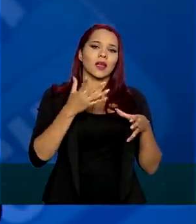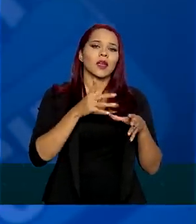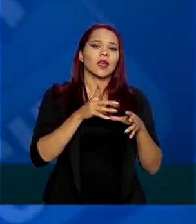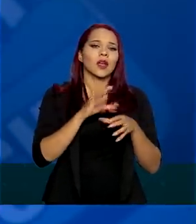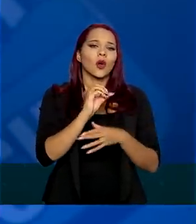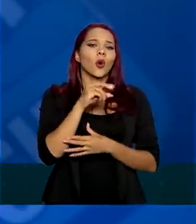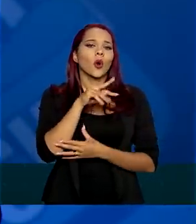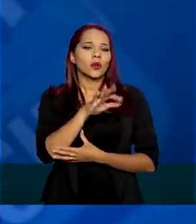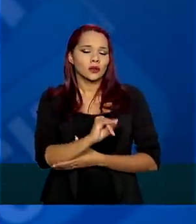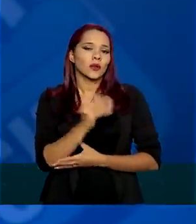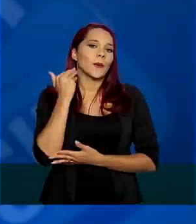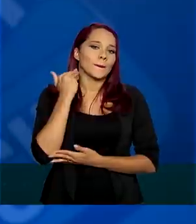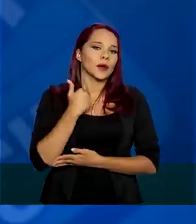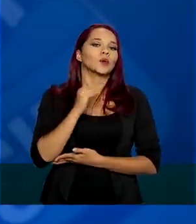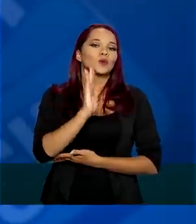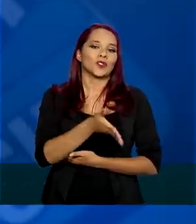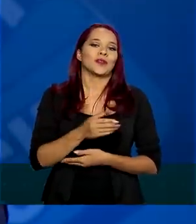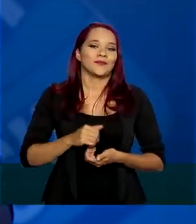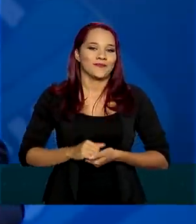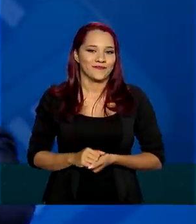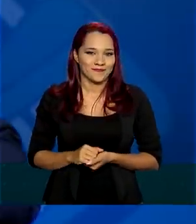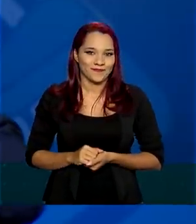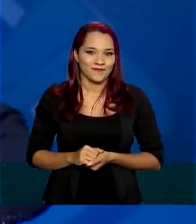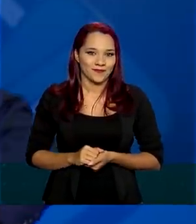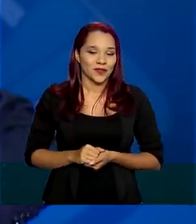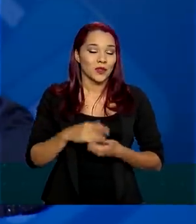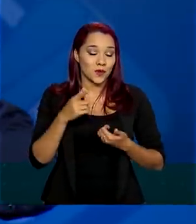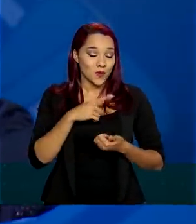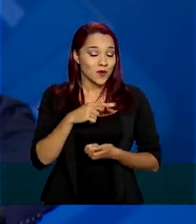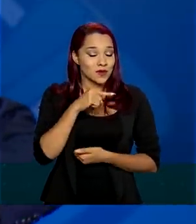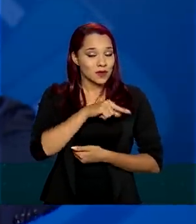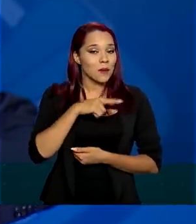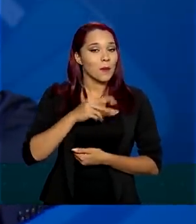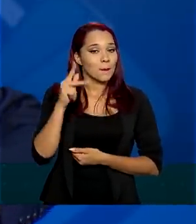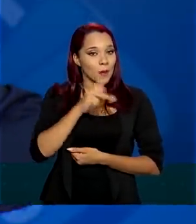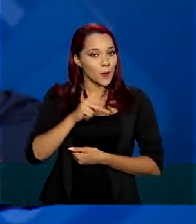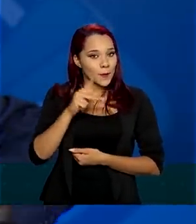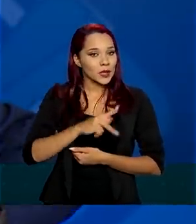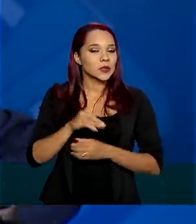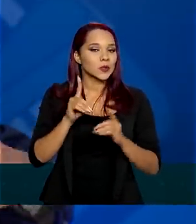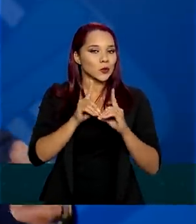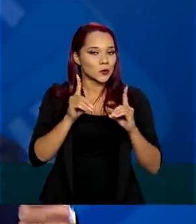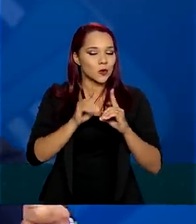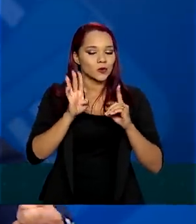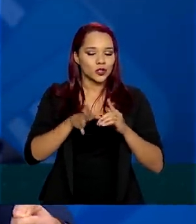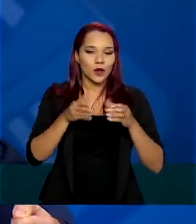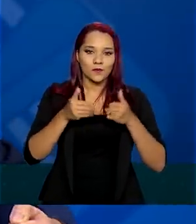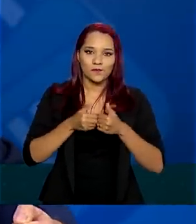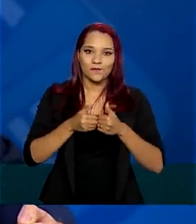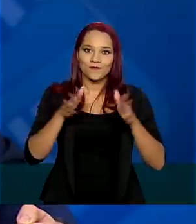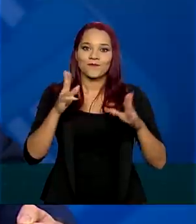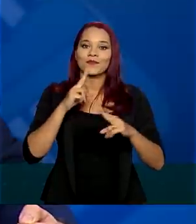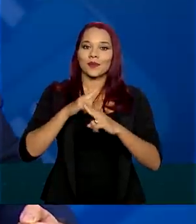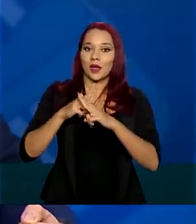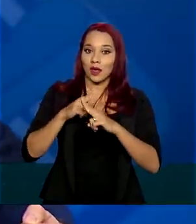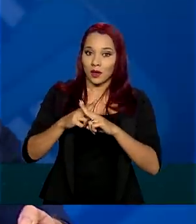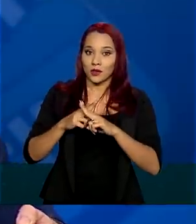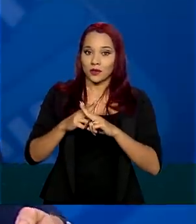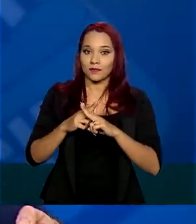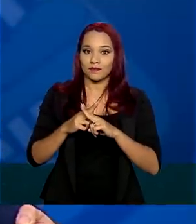porque eles não tinham conta bancária. Eles estão com poupanças digitais abertas na Caixa